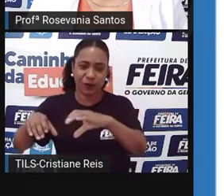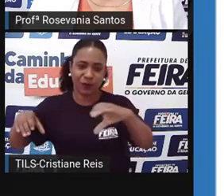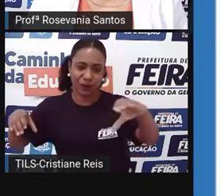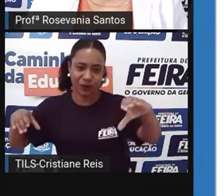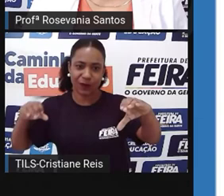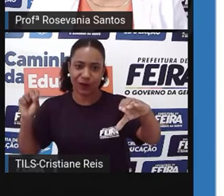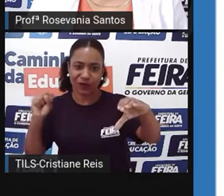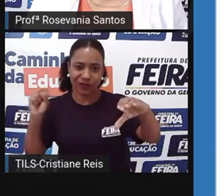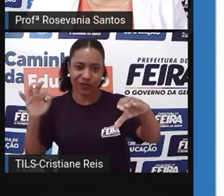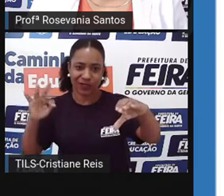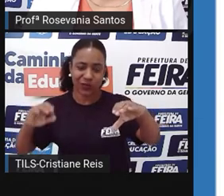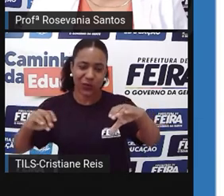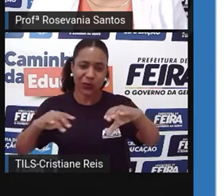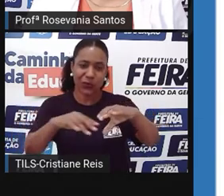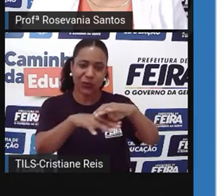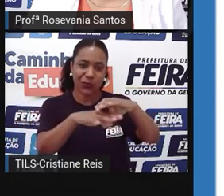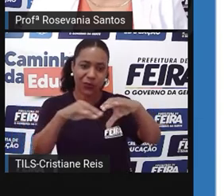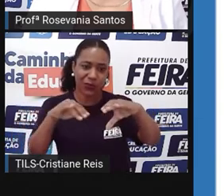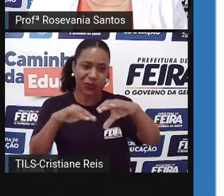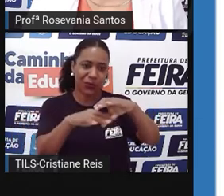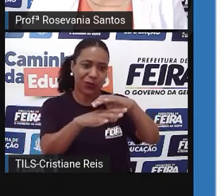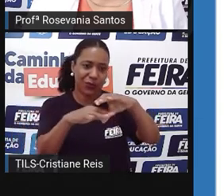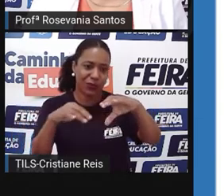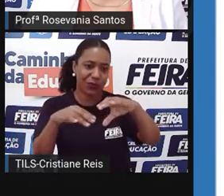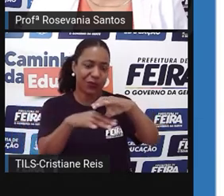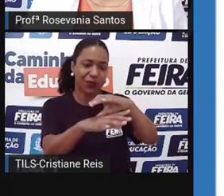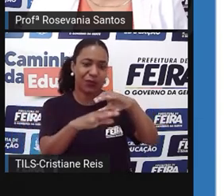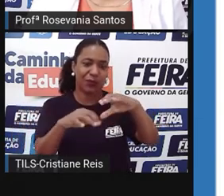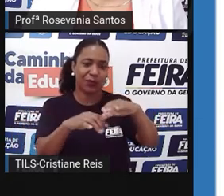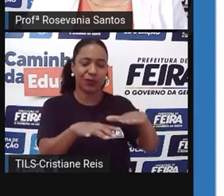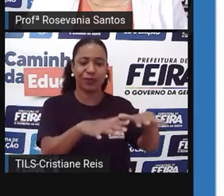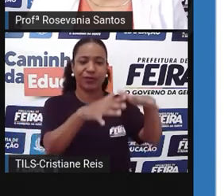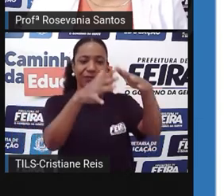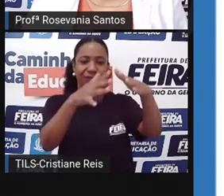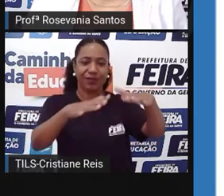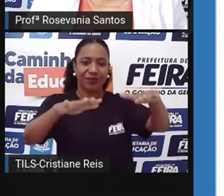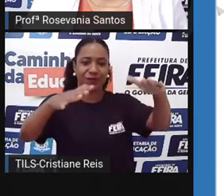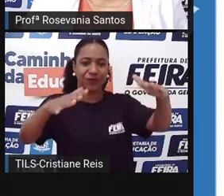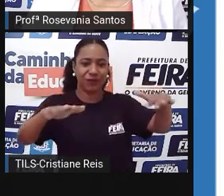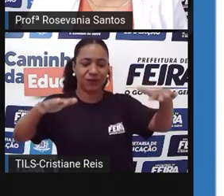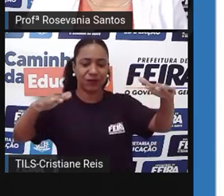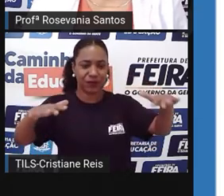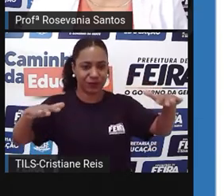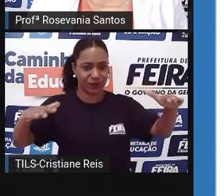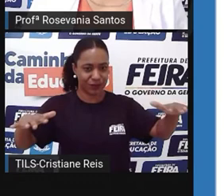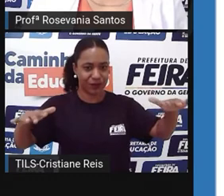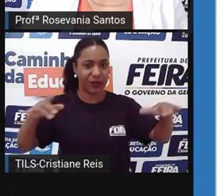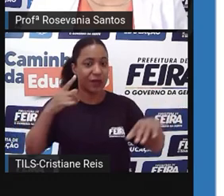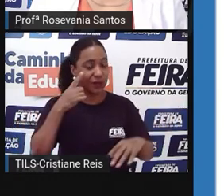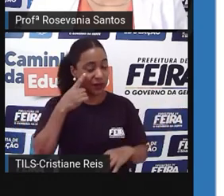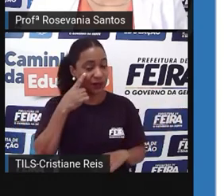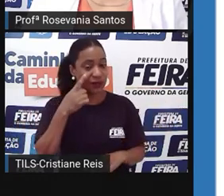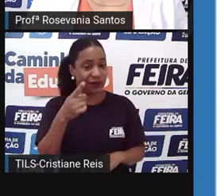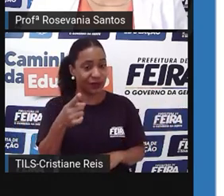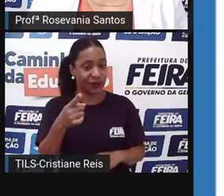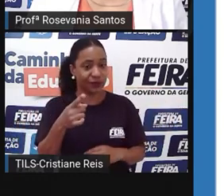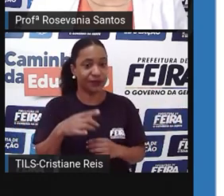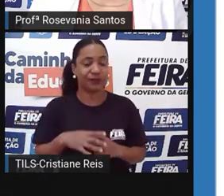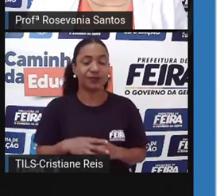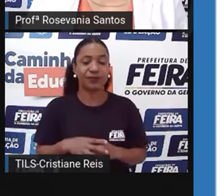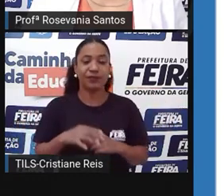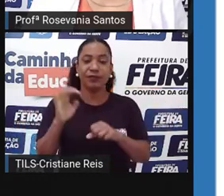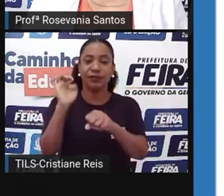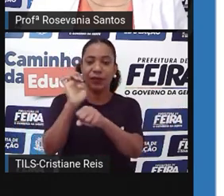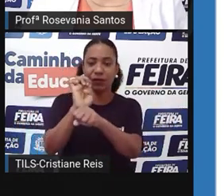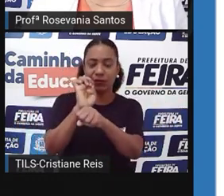partezinha representada de vermelho aí e os rios que já existiam, né, na região. Os estados,